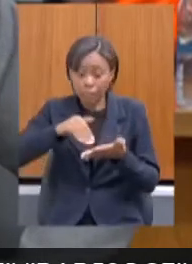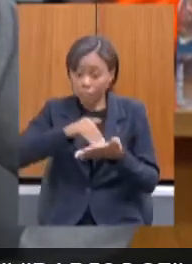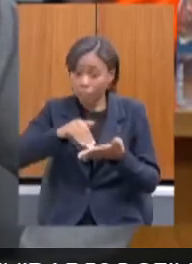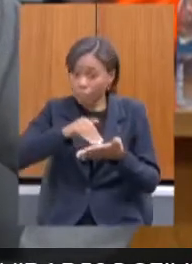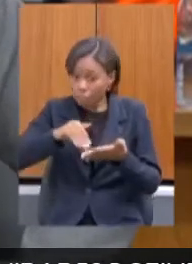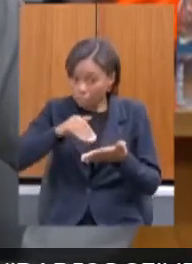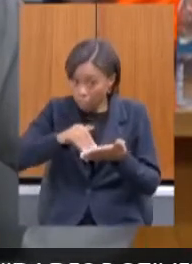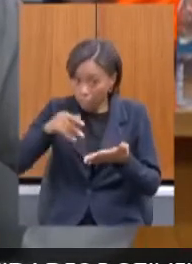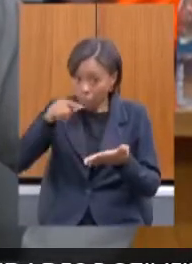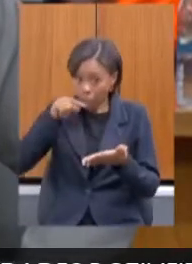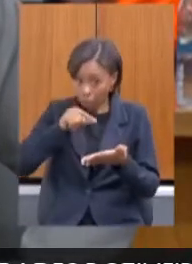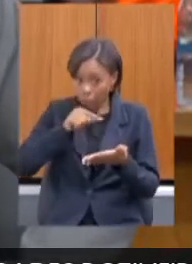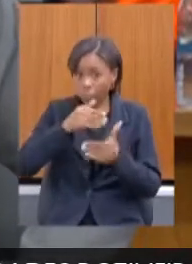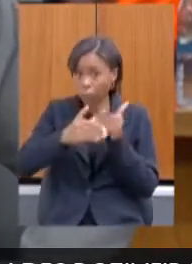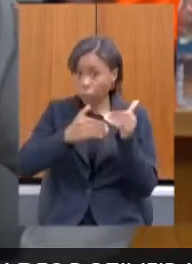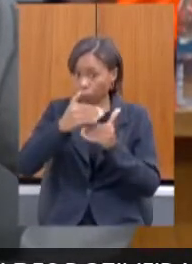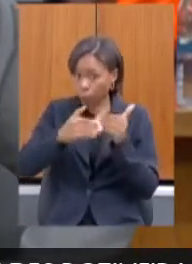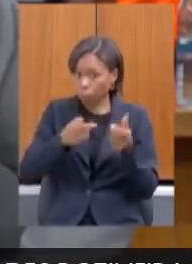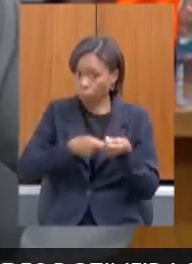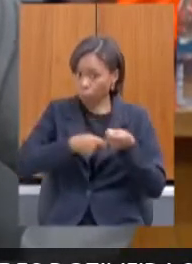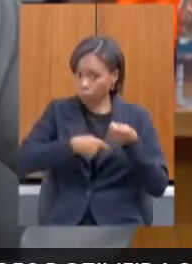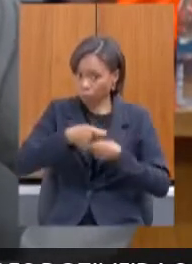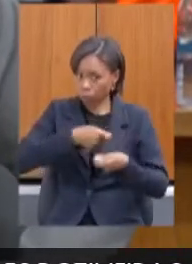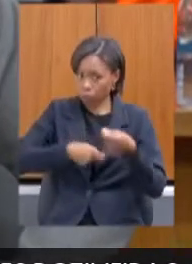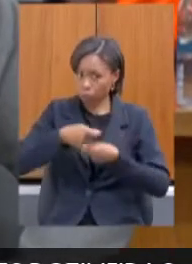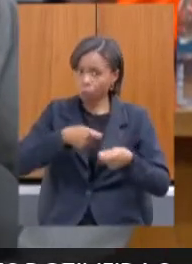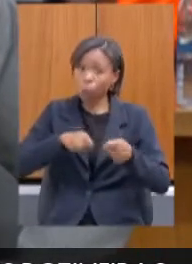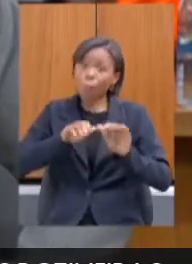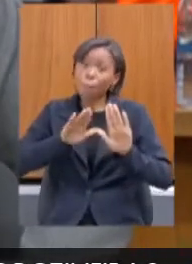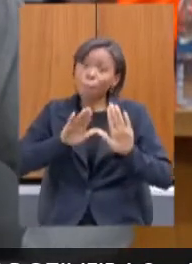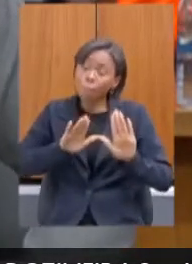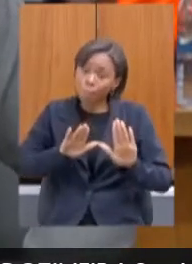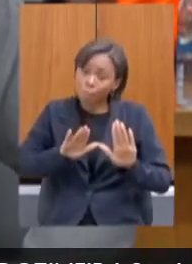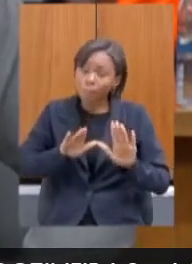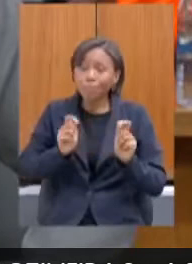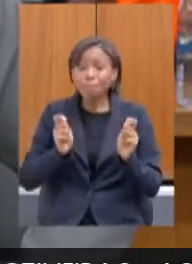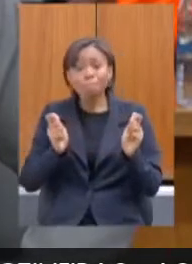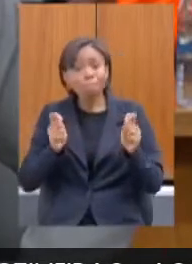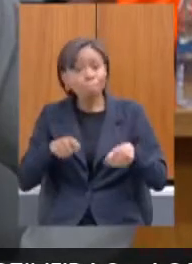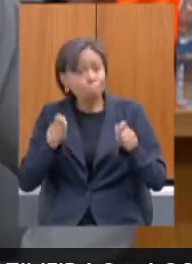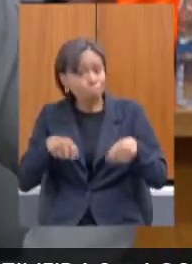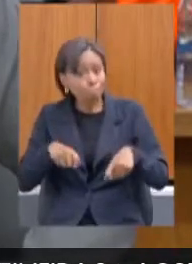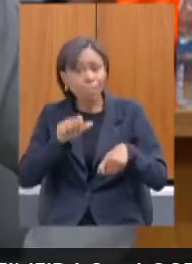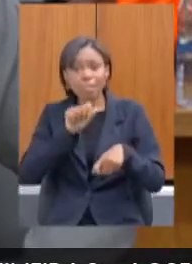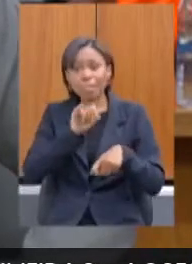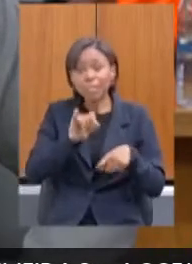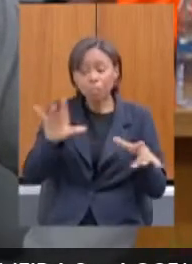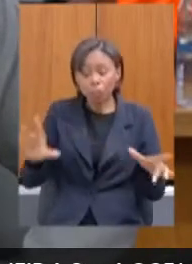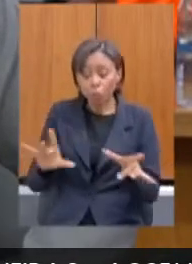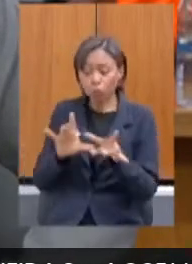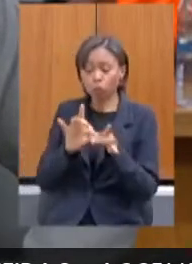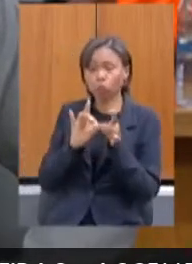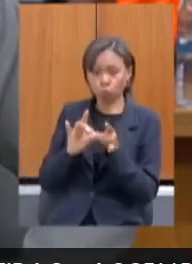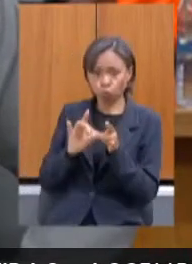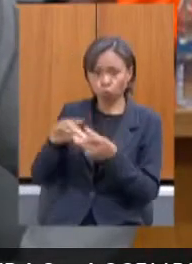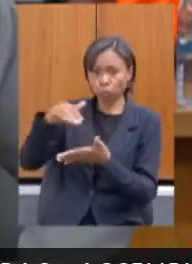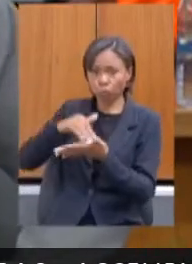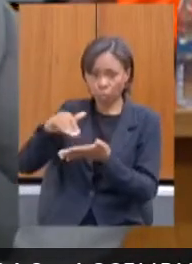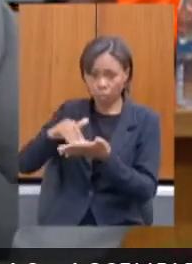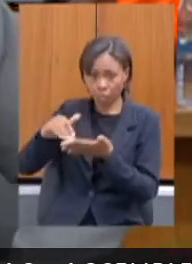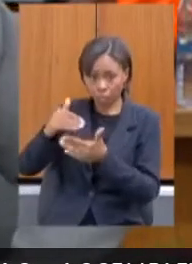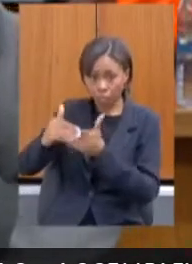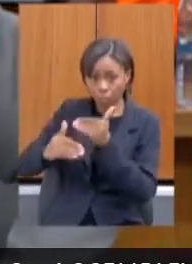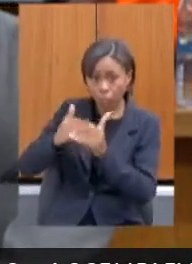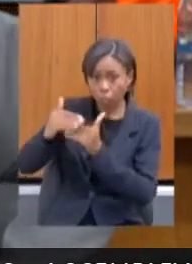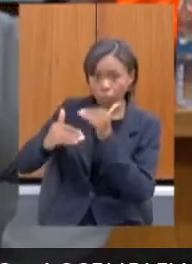Econômico, mas que só é possível se a gente tiver também do lado da Secretaria de Desenvolvimento Social o trabalho